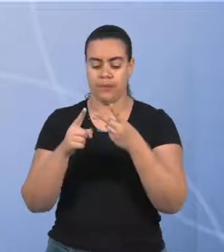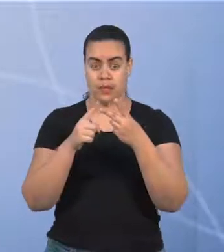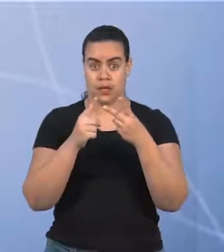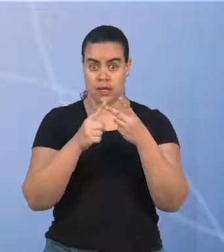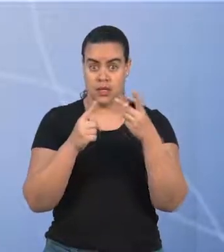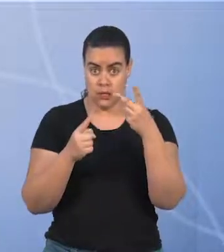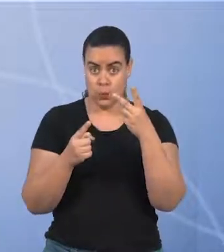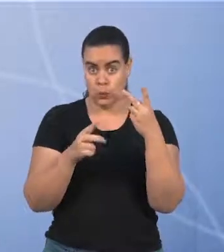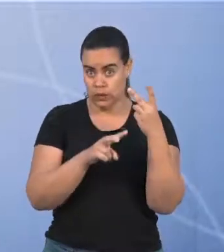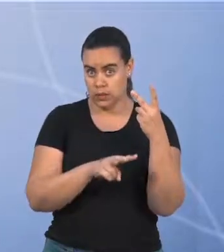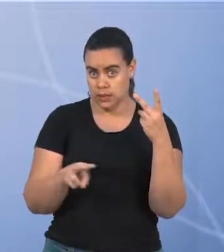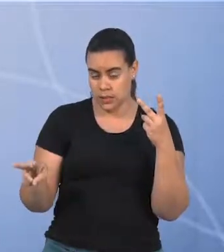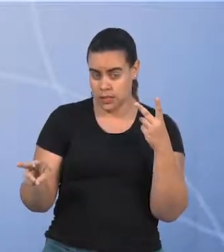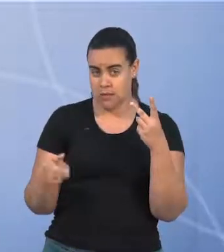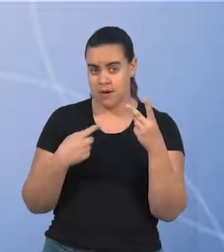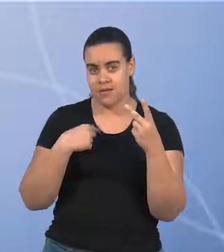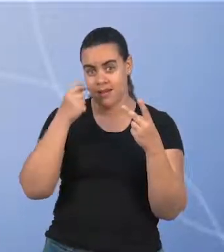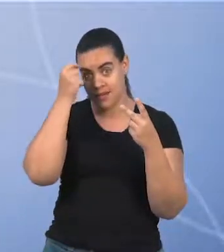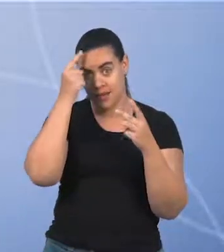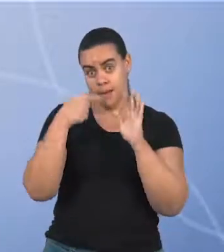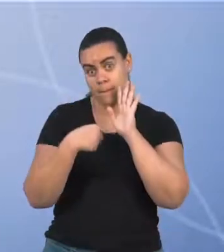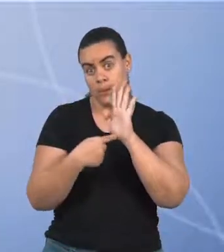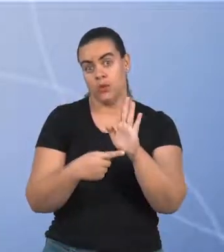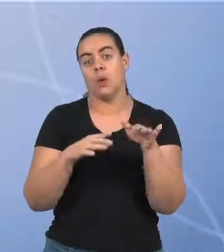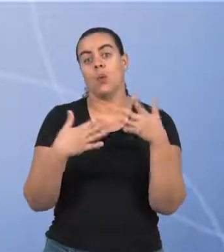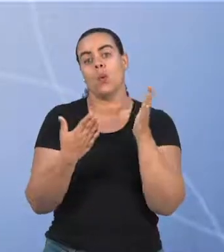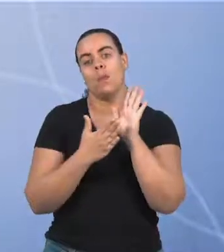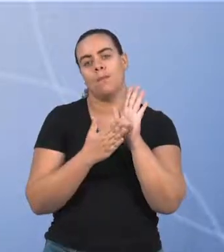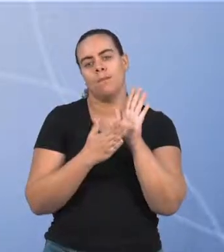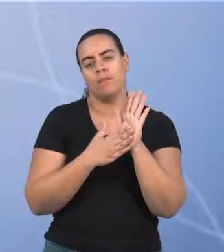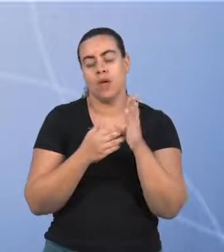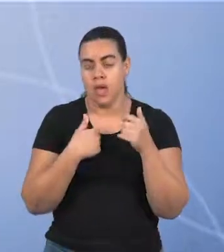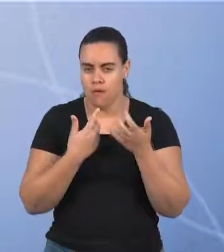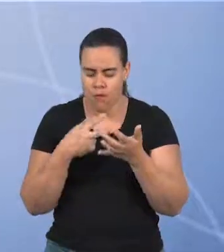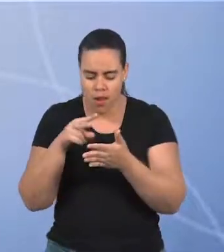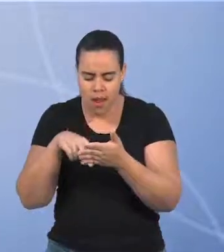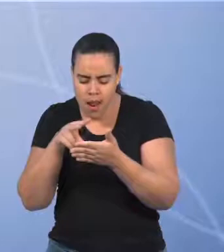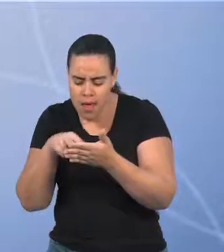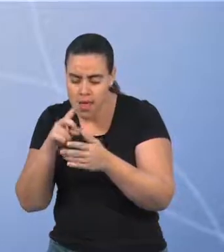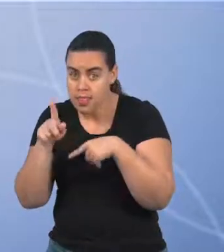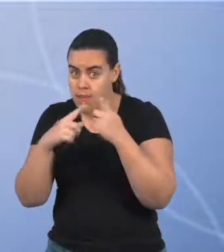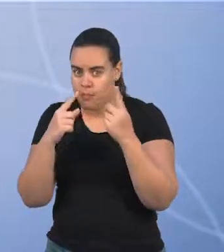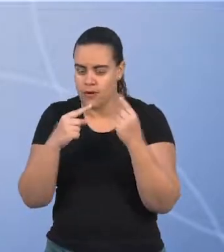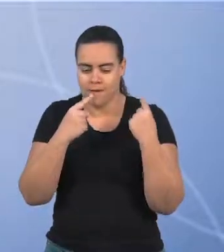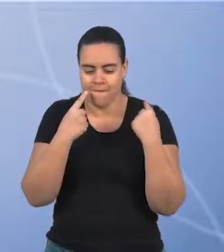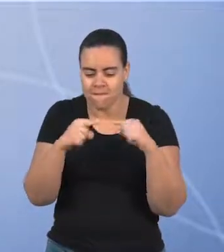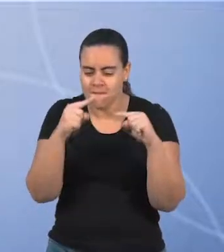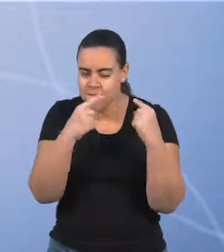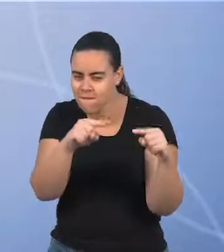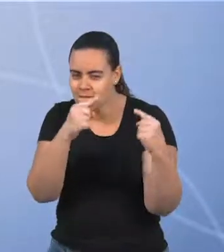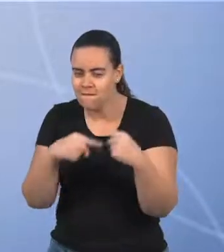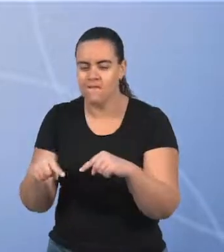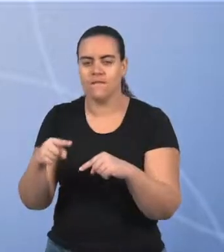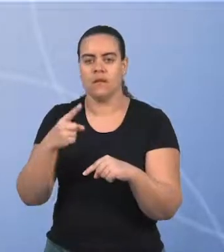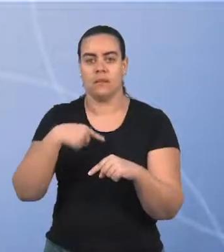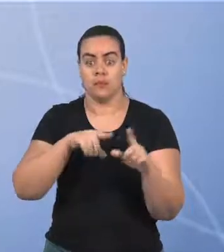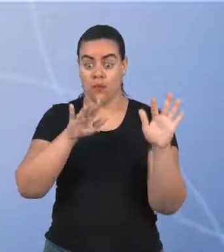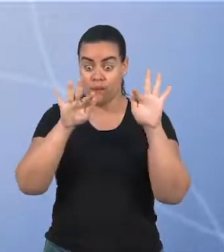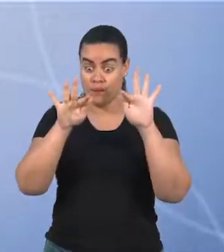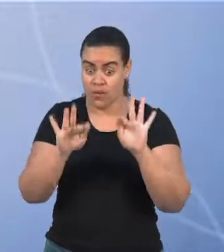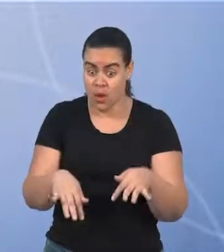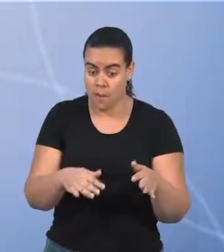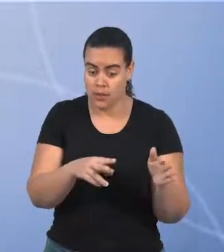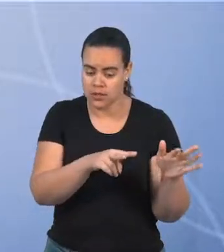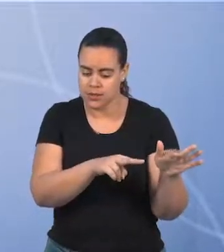apresentar uma ideia inicial do que pensaram para a proposição. Pretendo ler e provocar vocês depois dessa etapa para, finalmente, na semana final,